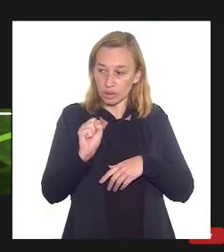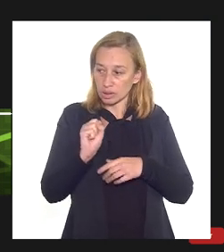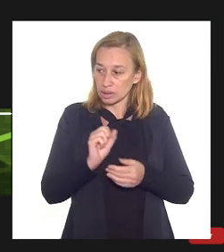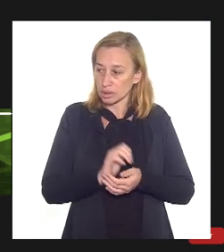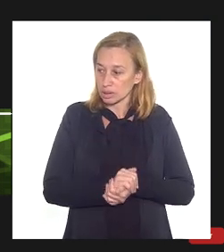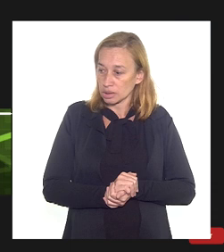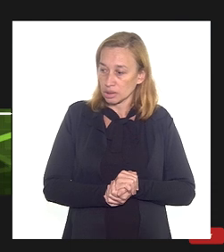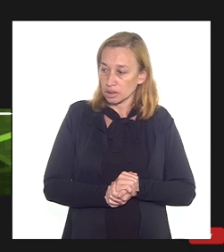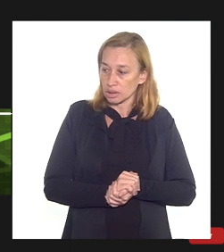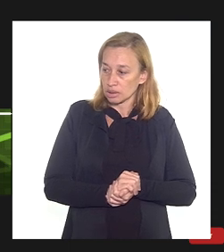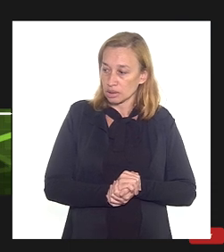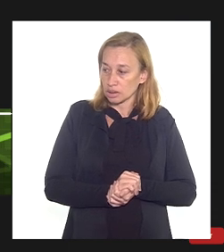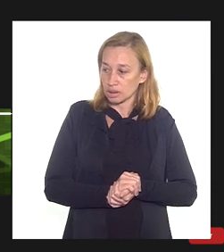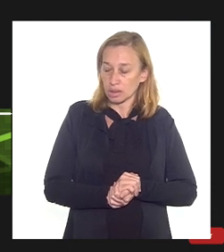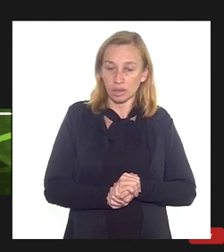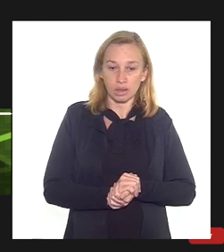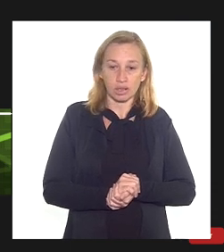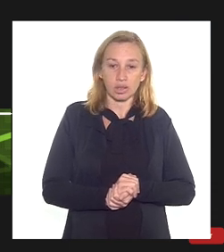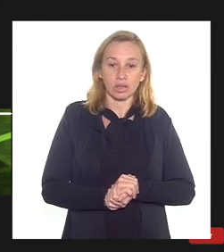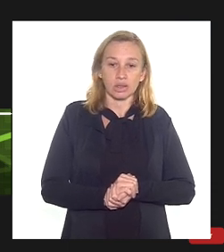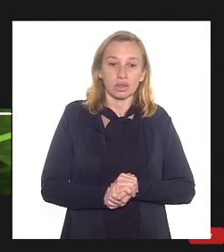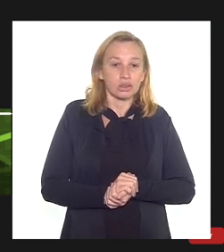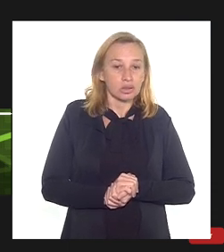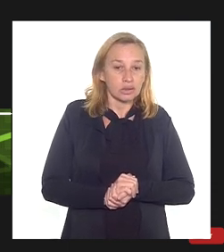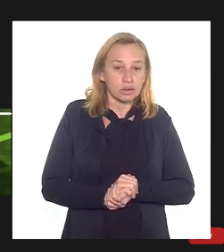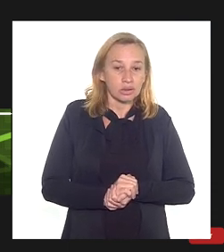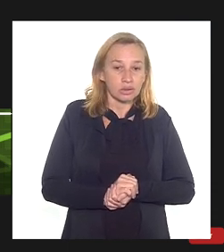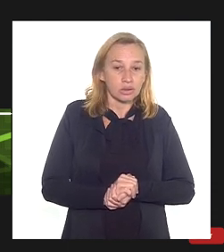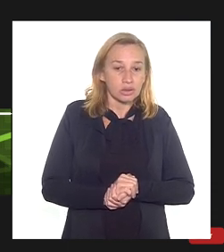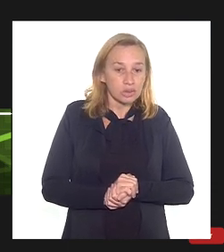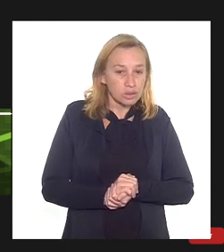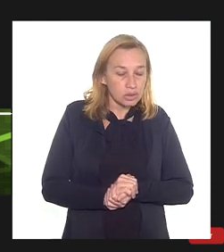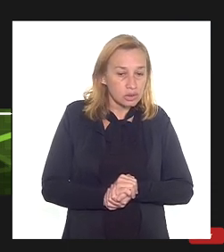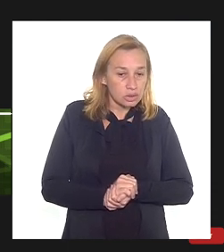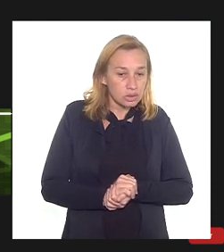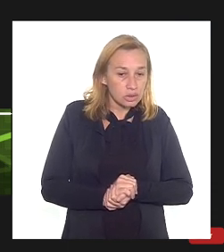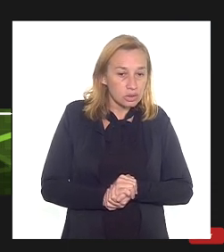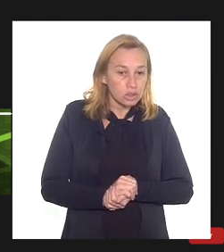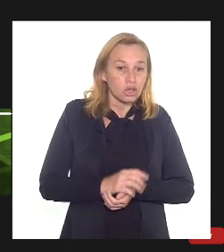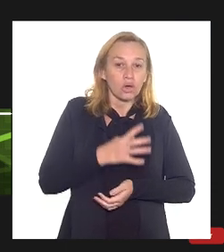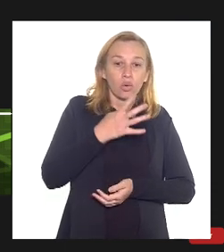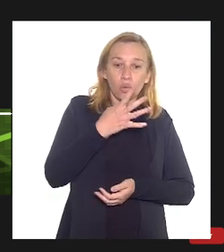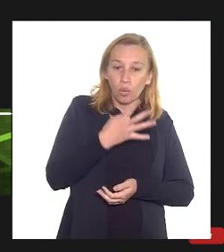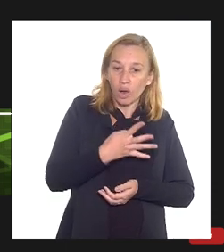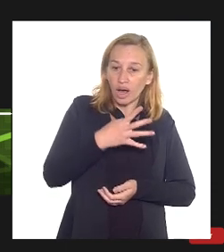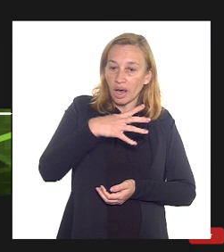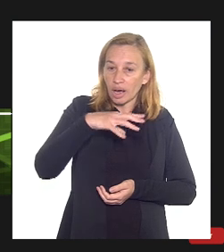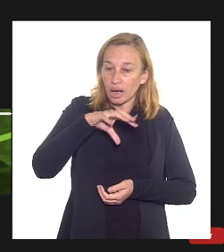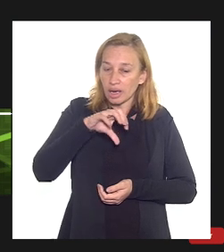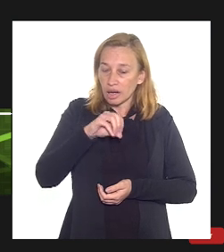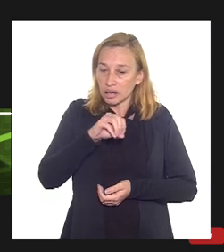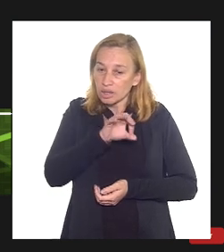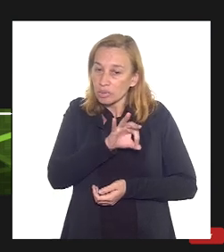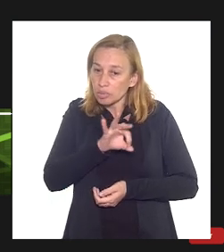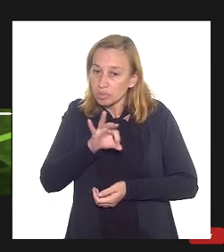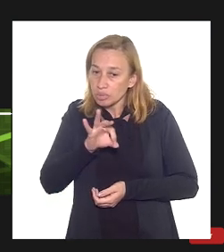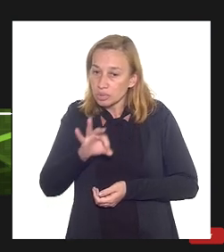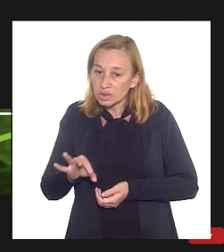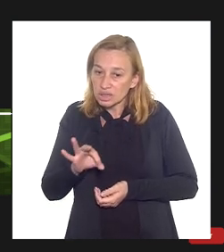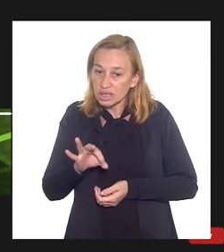% seria do Rio de Janeiro 40% de de